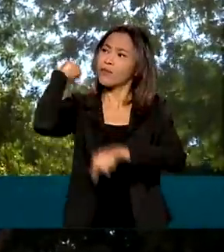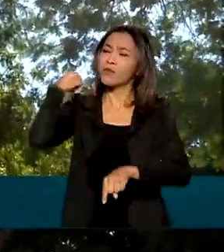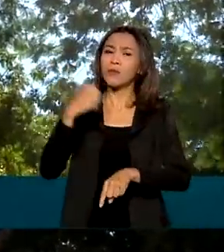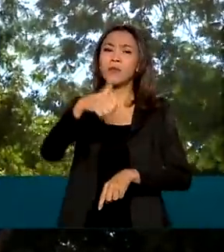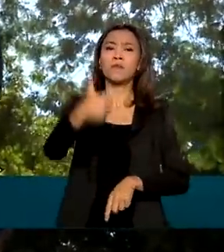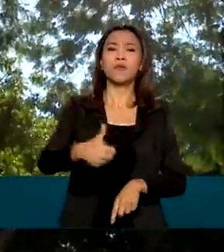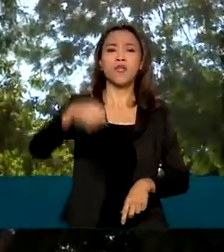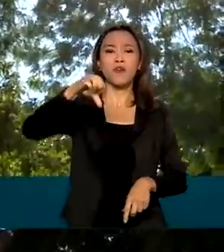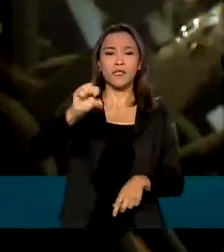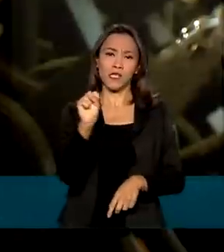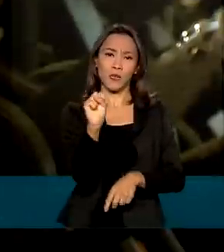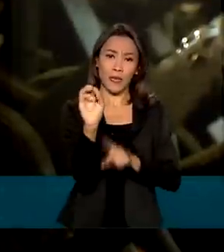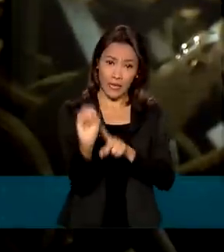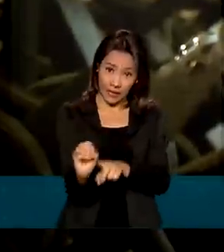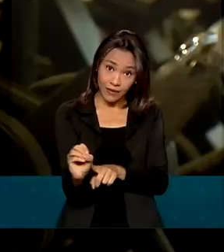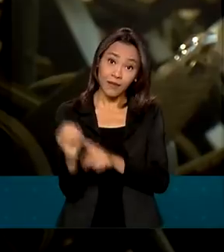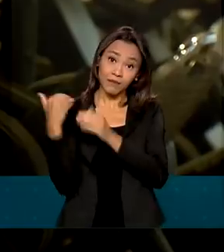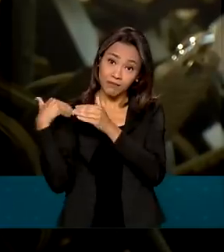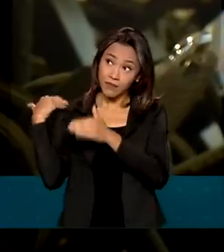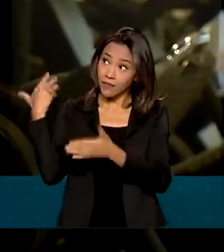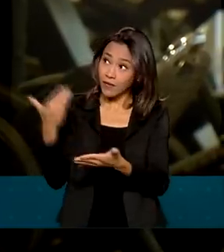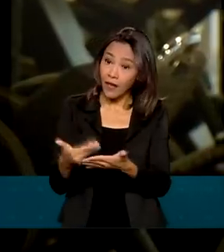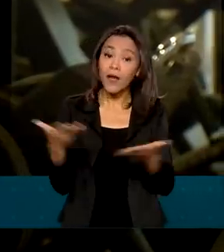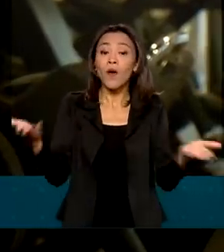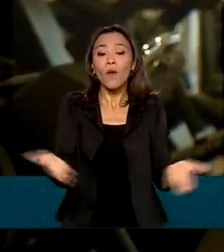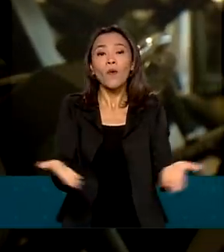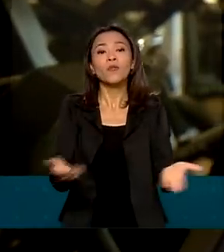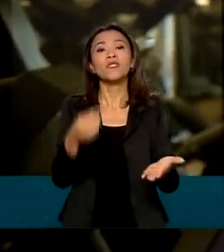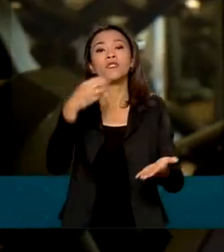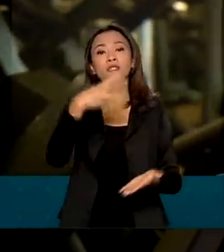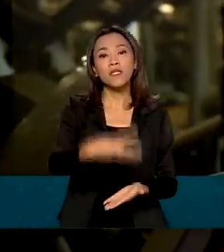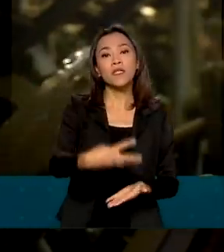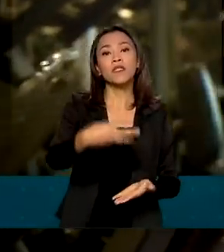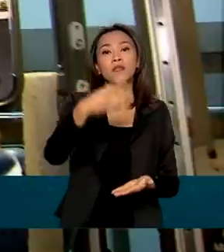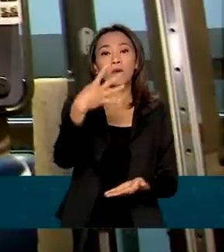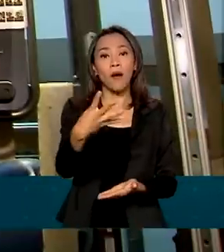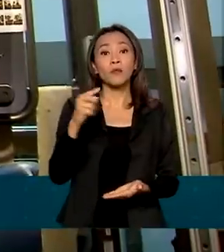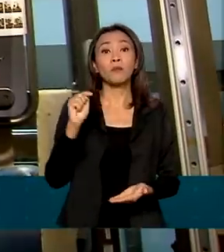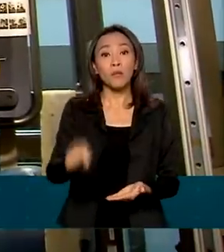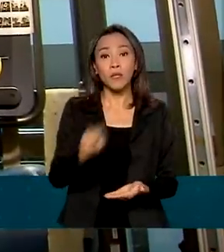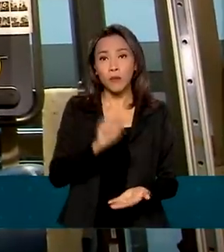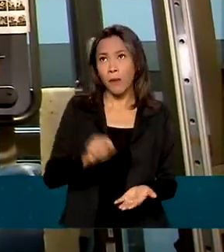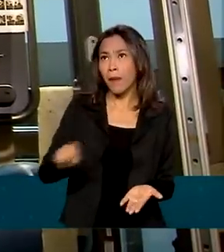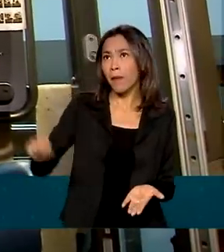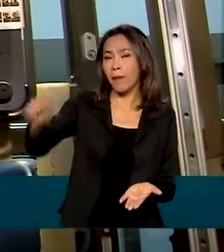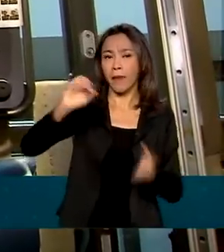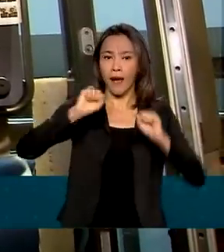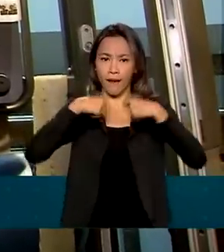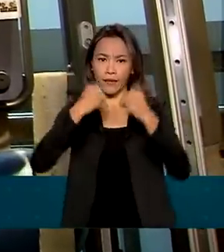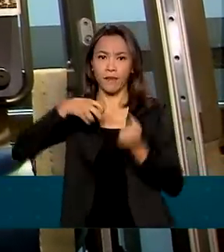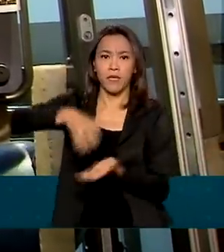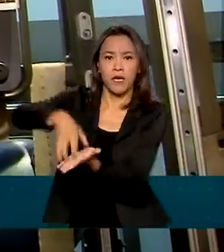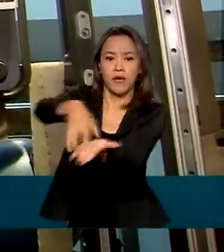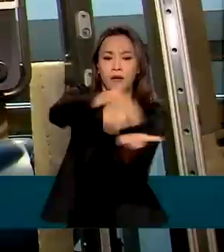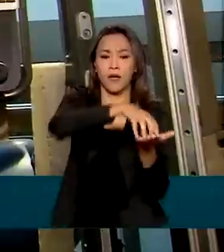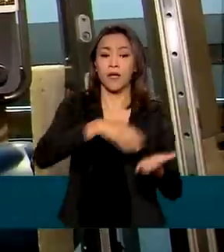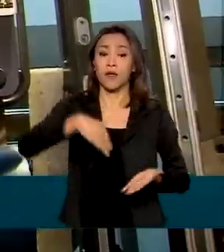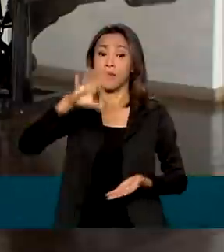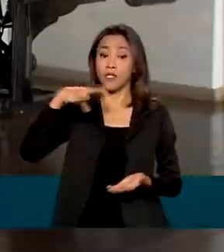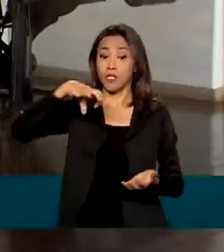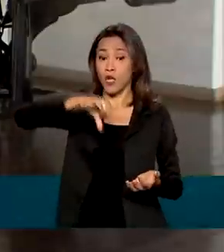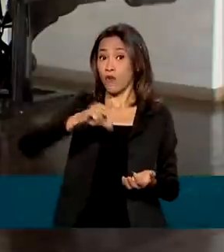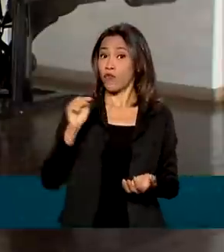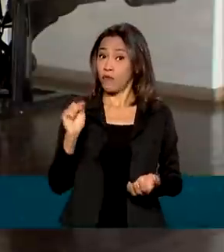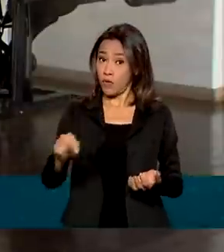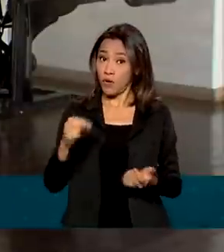80. E hoje o país possui 34 mil academias e são mais de 9 mil alunos matriculados.